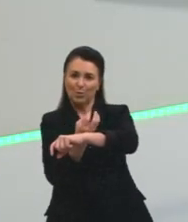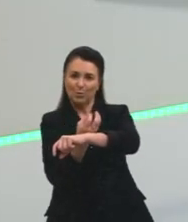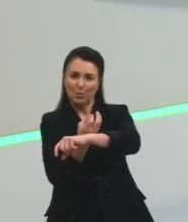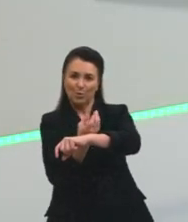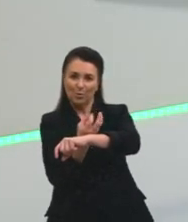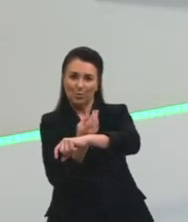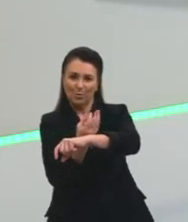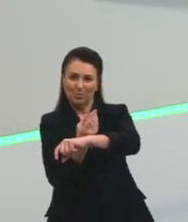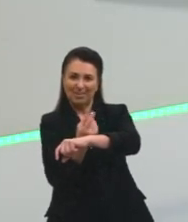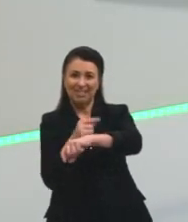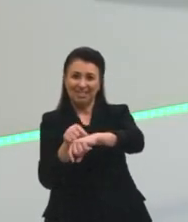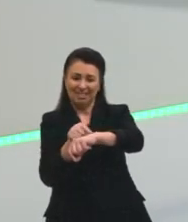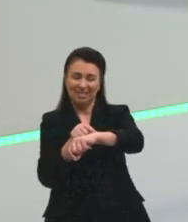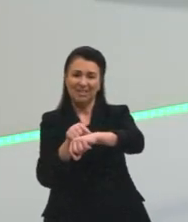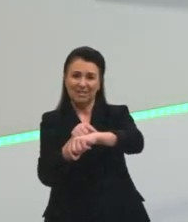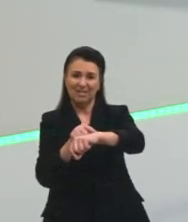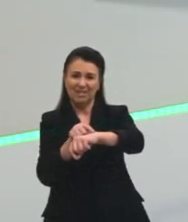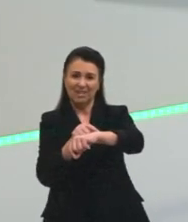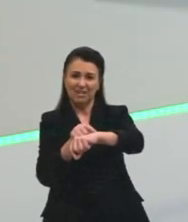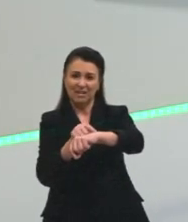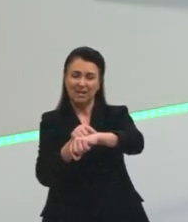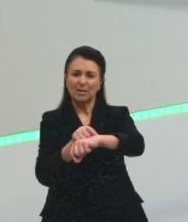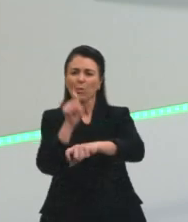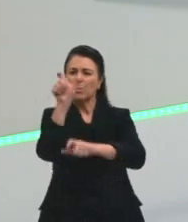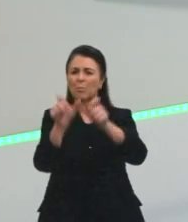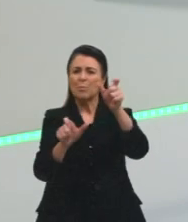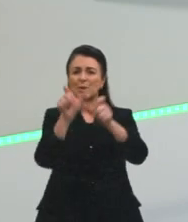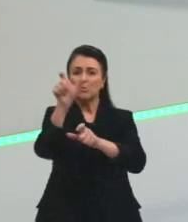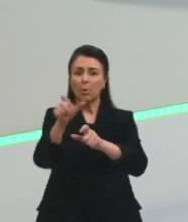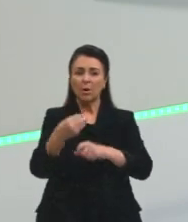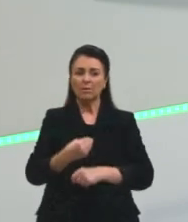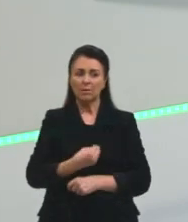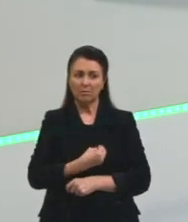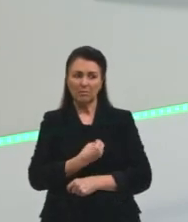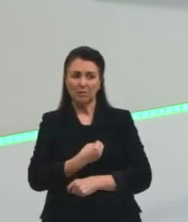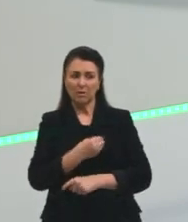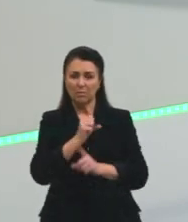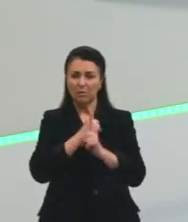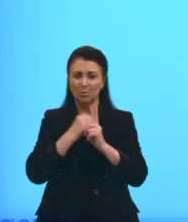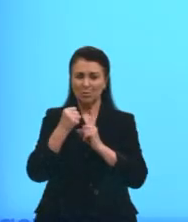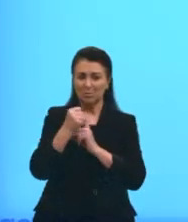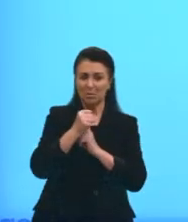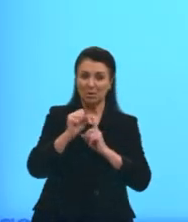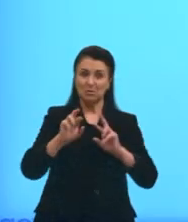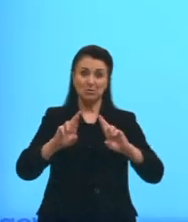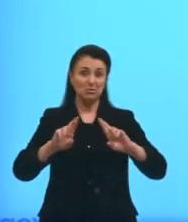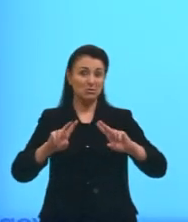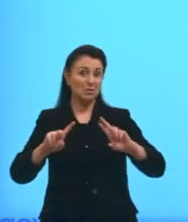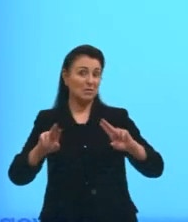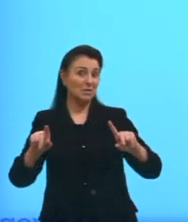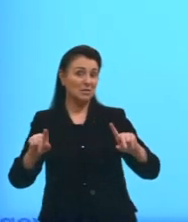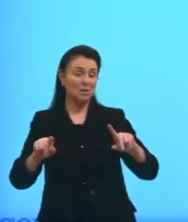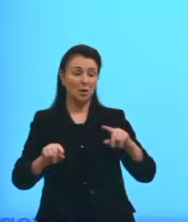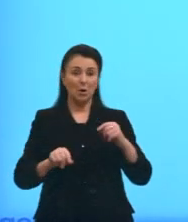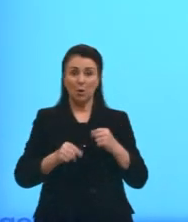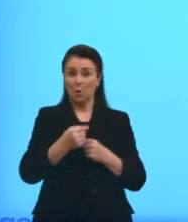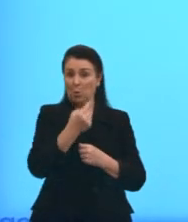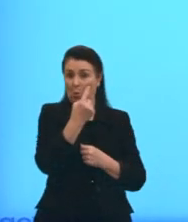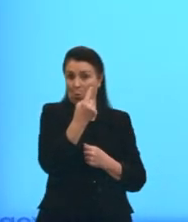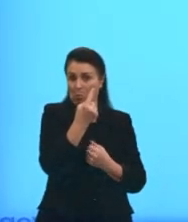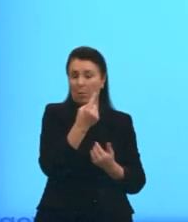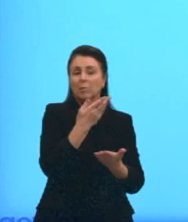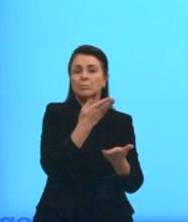que pertencem, provavelmente, a situações sociais muito diversificadas. Uma delas teve acesso a uma